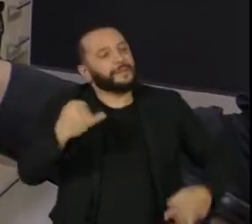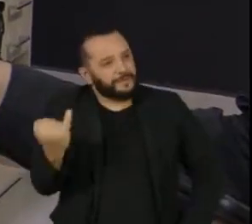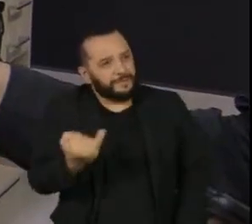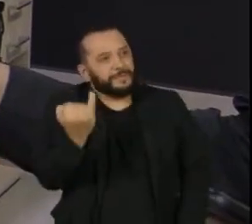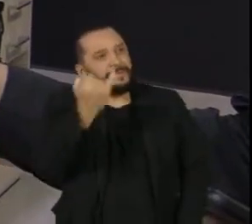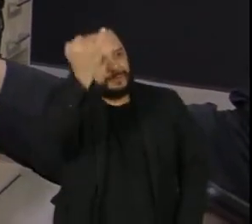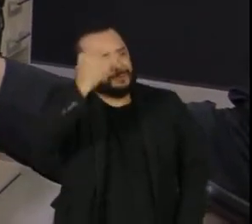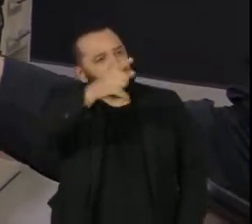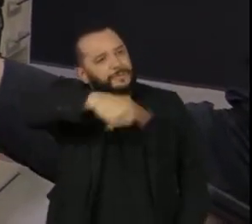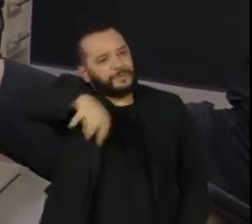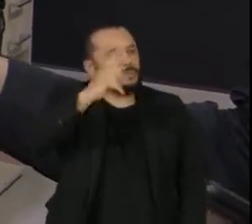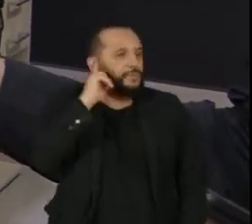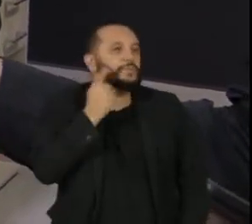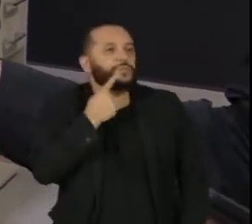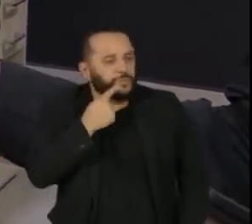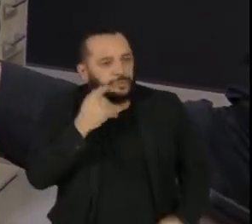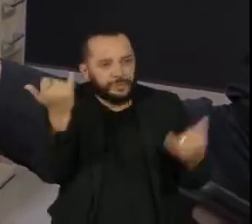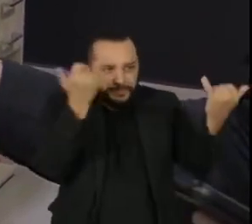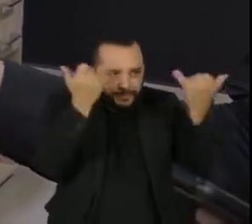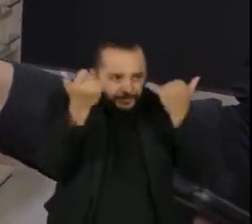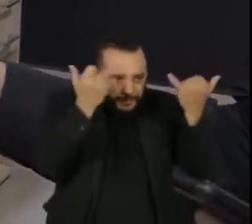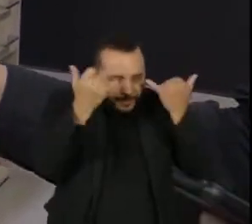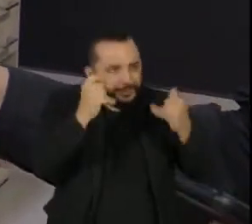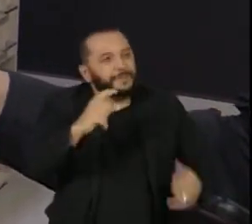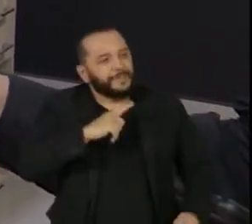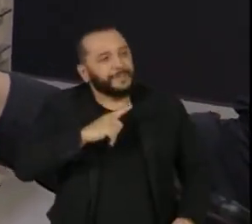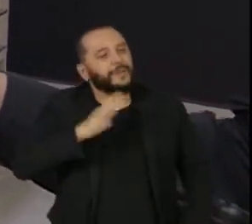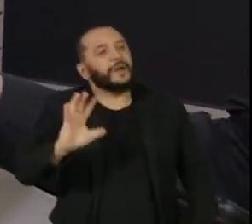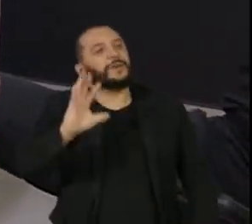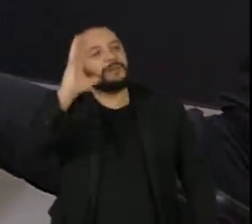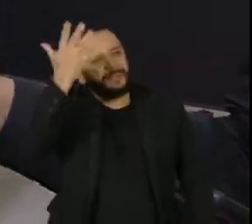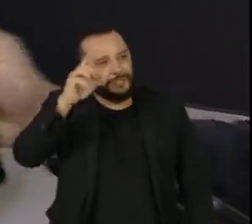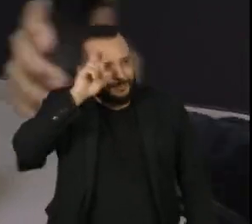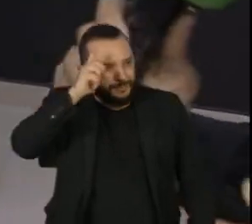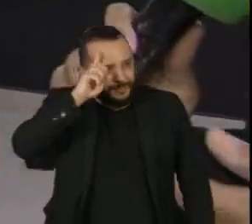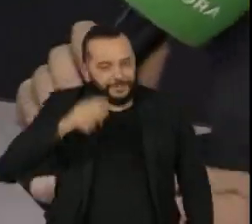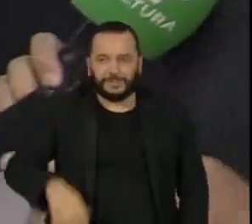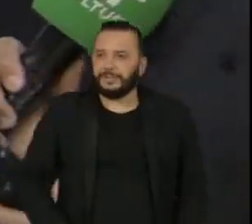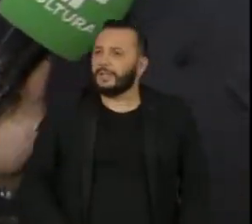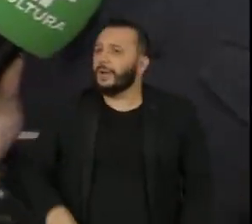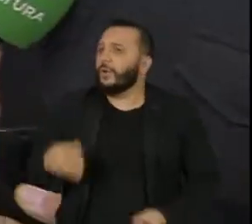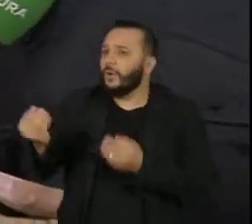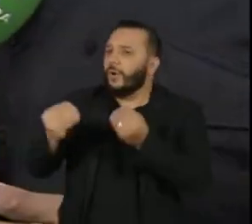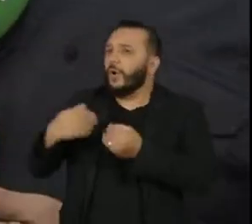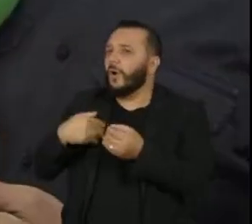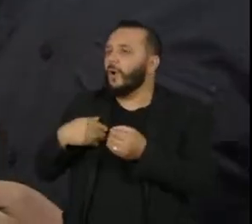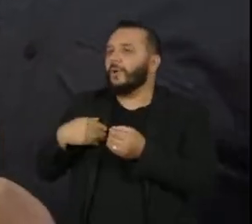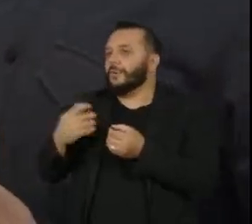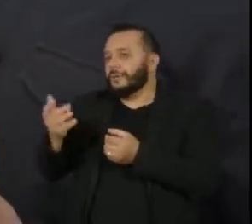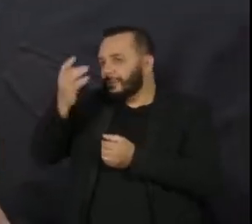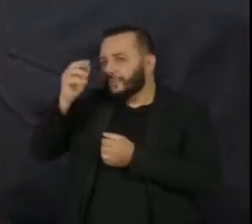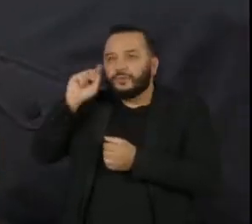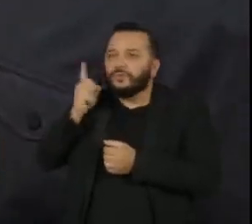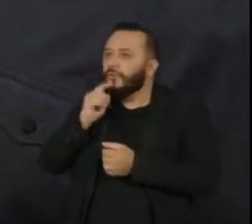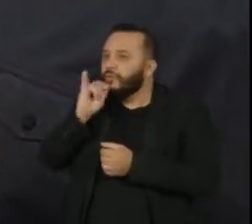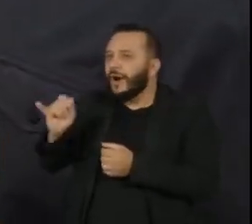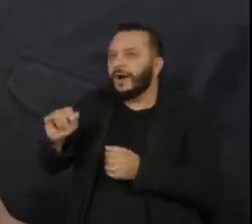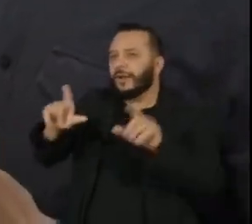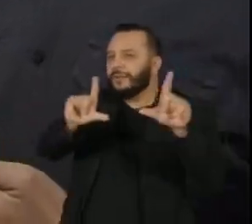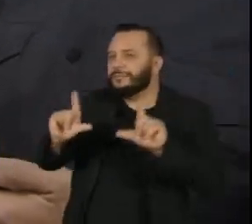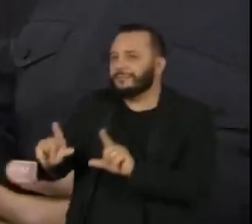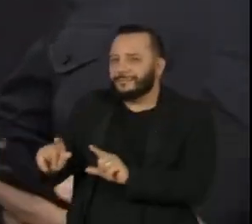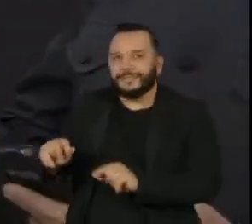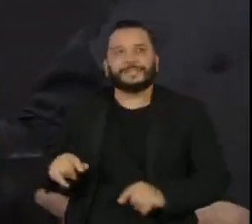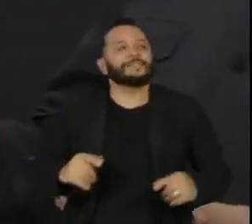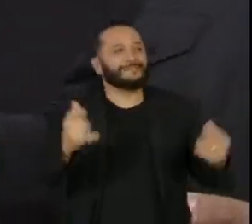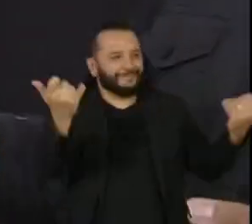pra que os surdos tenham acesso às informações, né, do que acontece no nosso dia a dia. Qual que o feedback que essa comunidade tem dado a vocês? Olha,